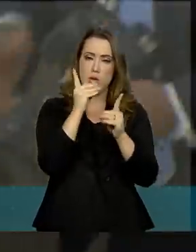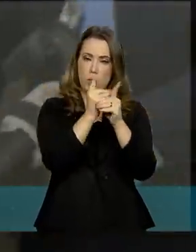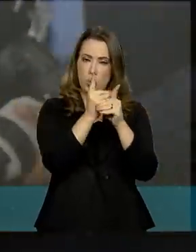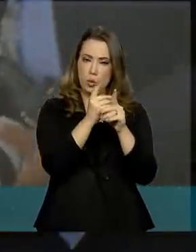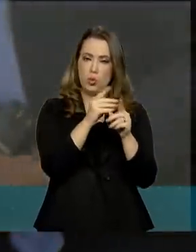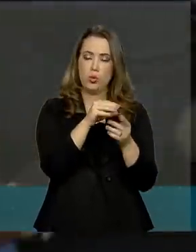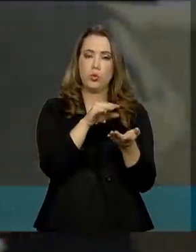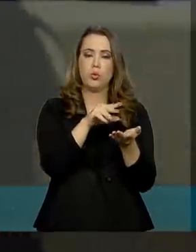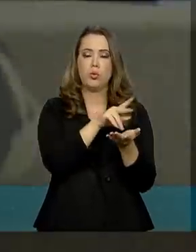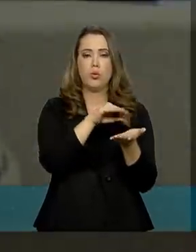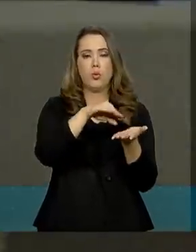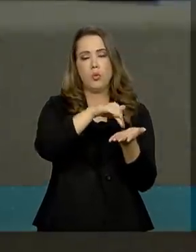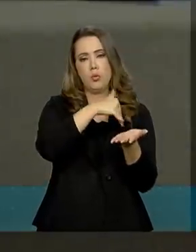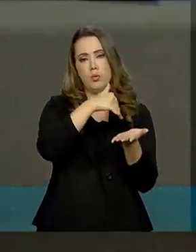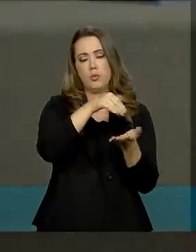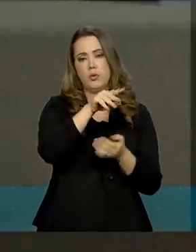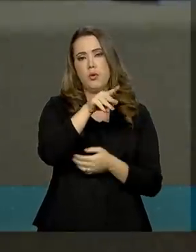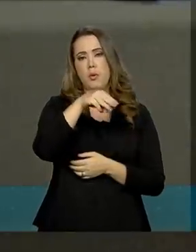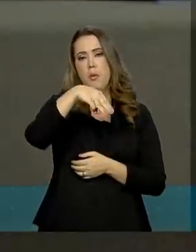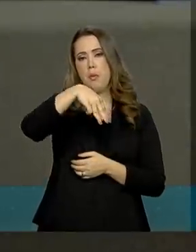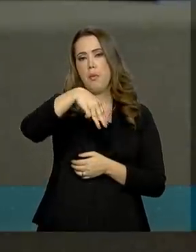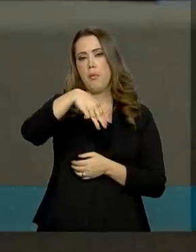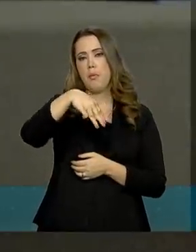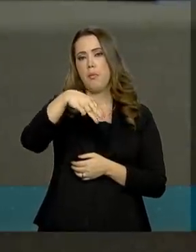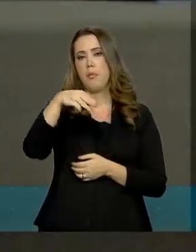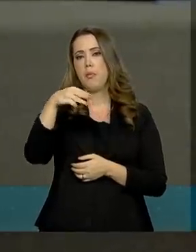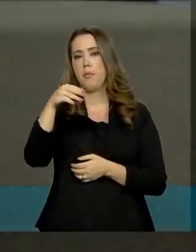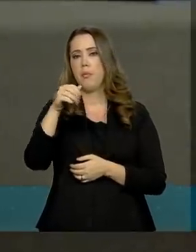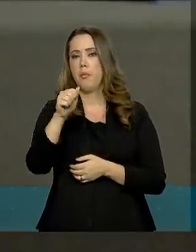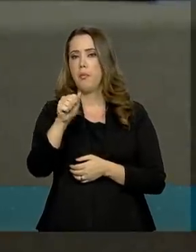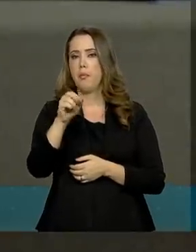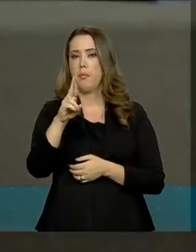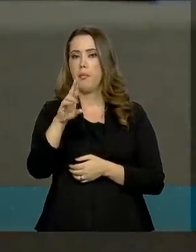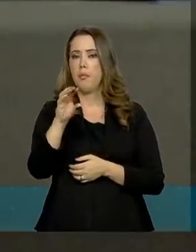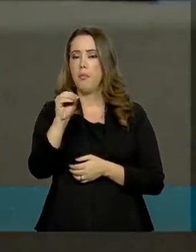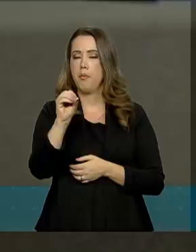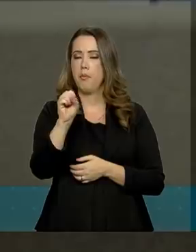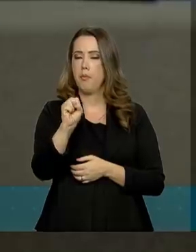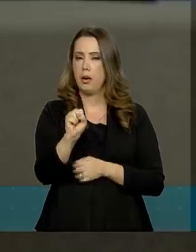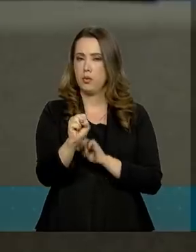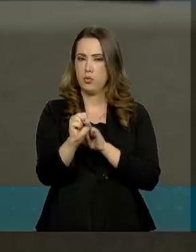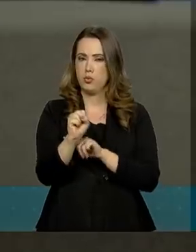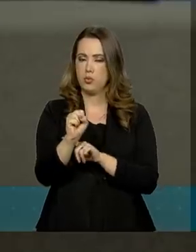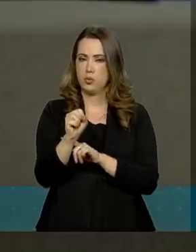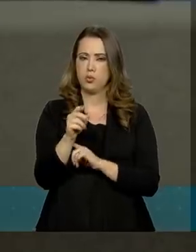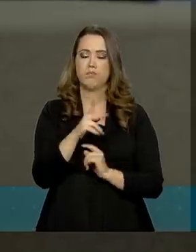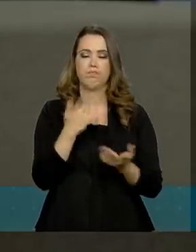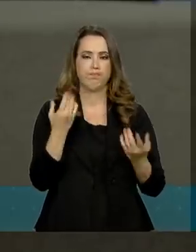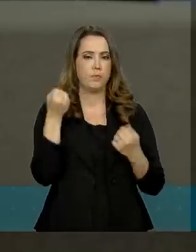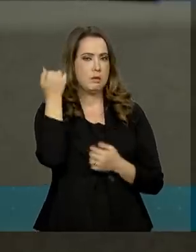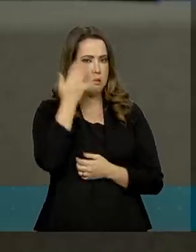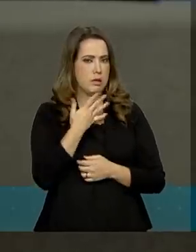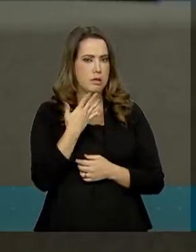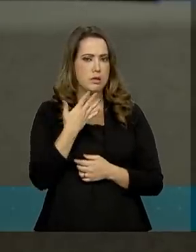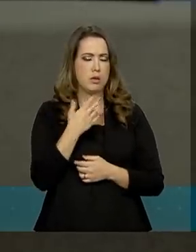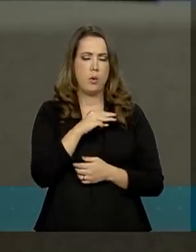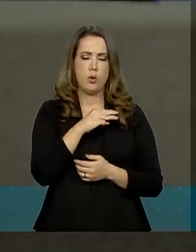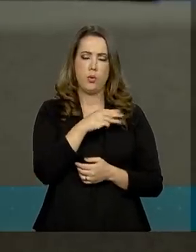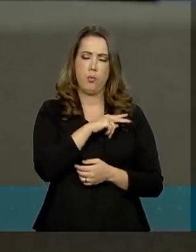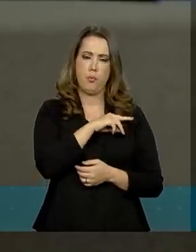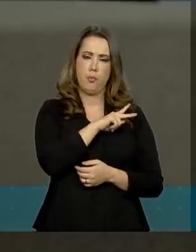Depois da gravação desse vídeo, ficou claro que o presidente não gostou da fala do secretário.